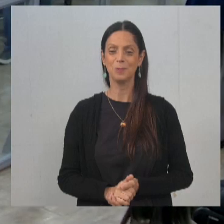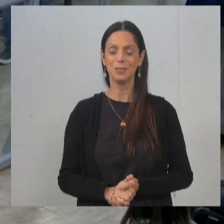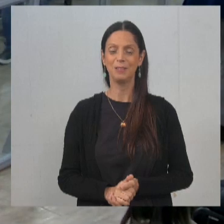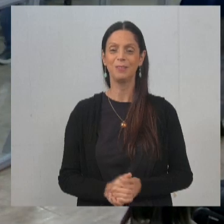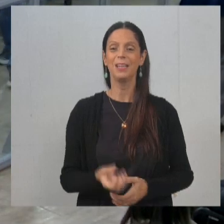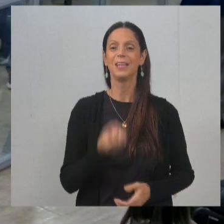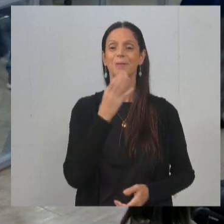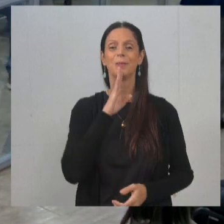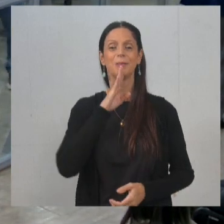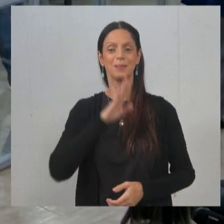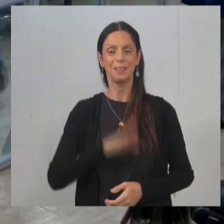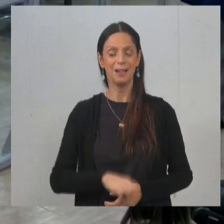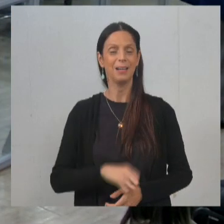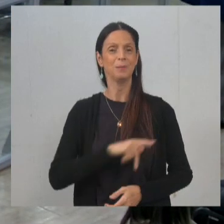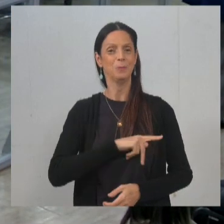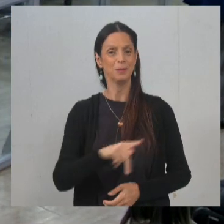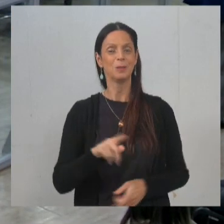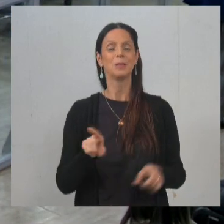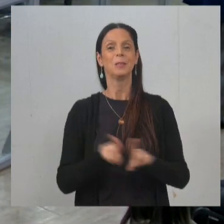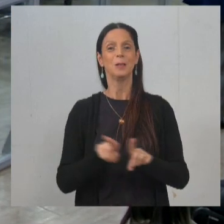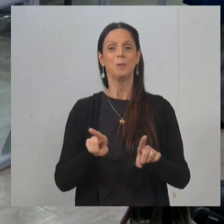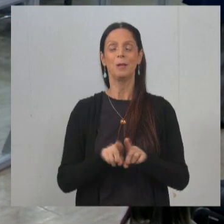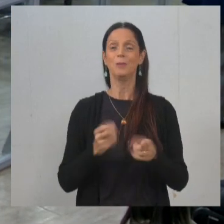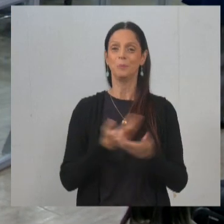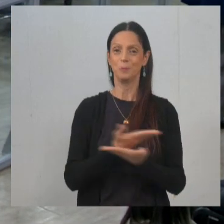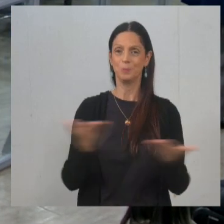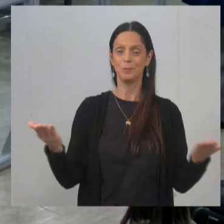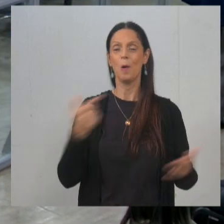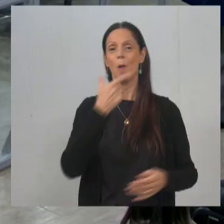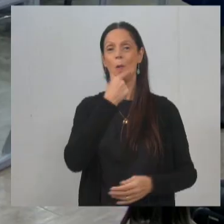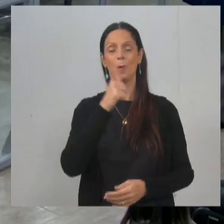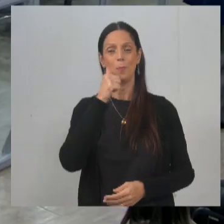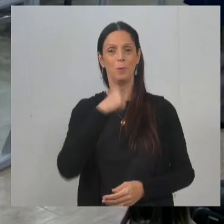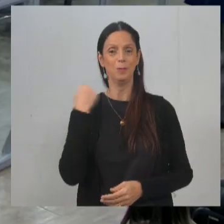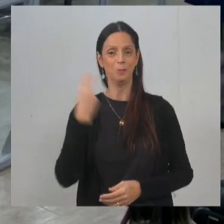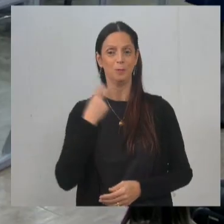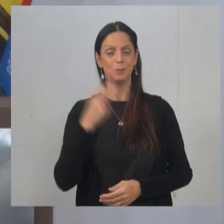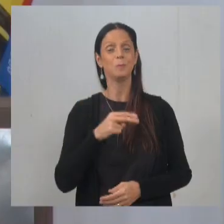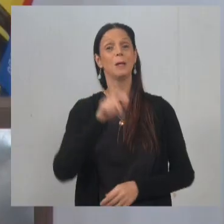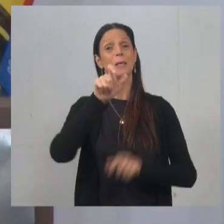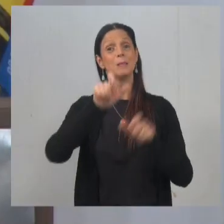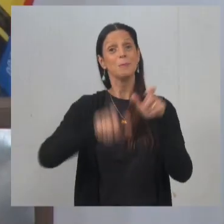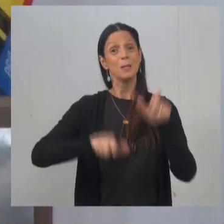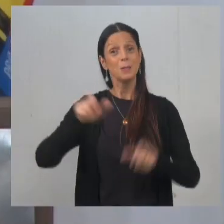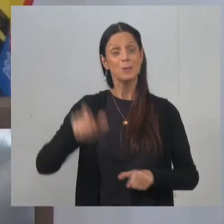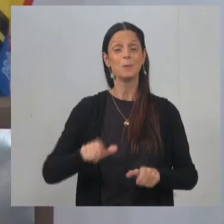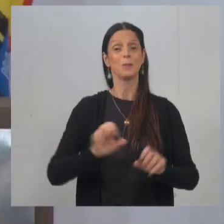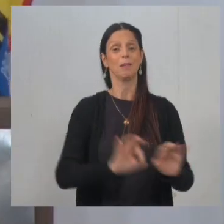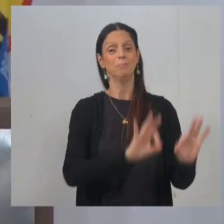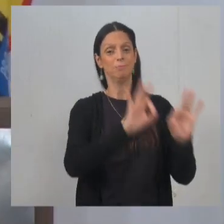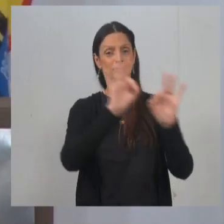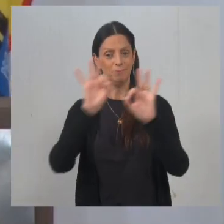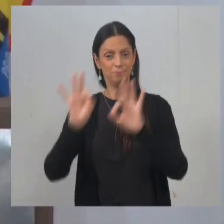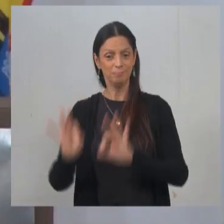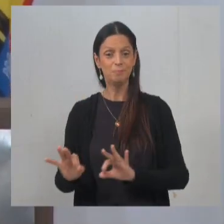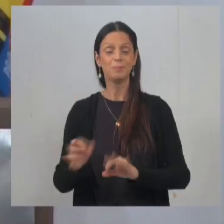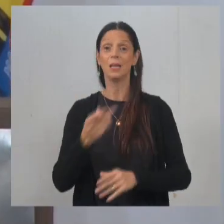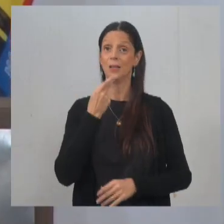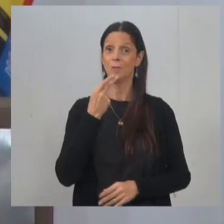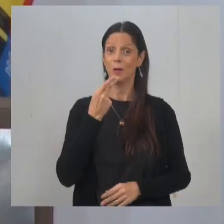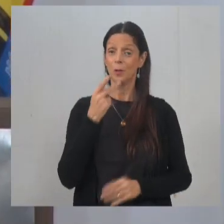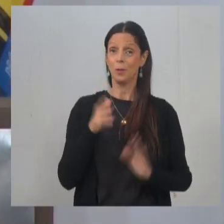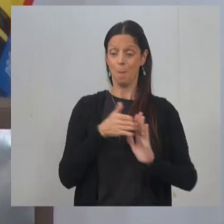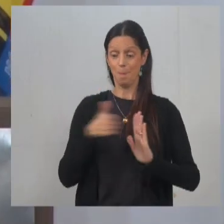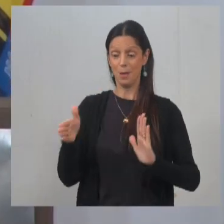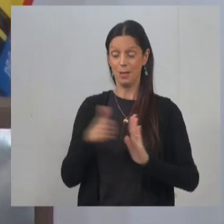Boa tarde, presidente. Boa tarde, colegas vereadores, vereadoras, a todo o público que nos acompanha. Primeiro, quero destacar que estamos em outubro